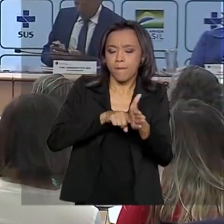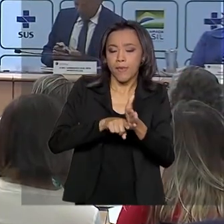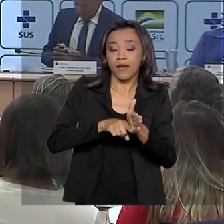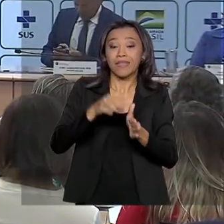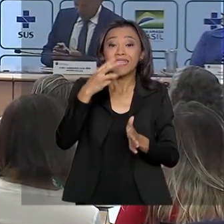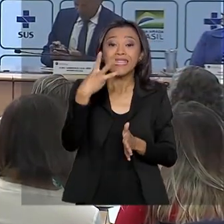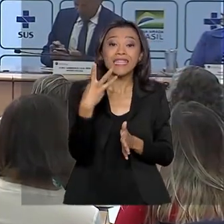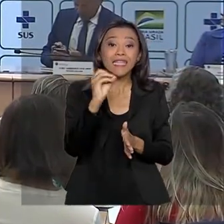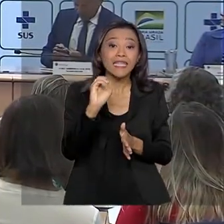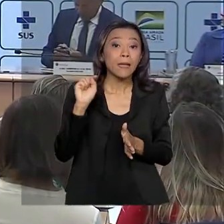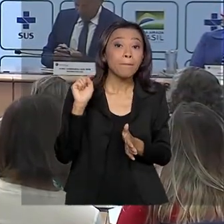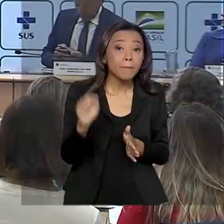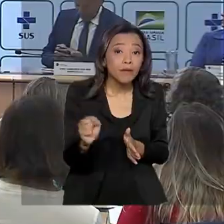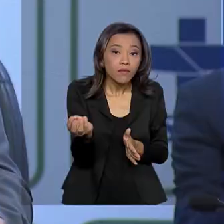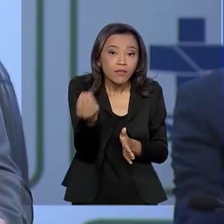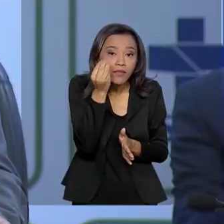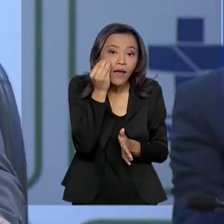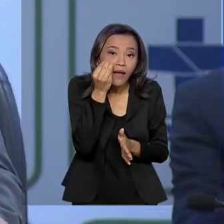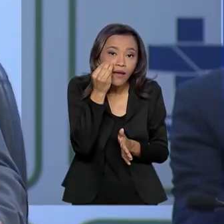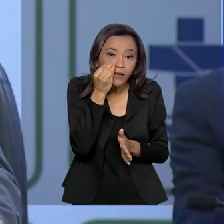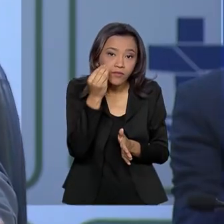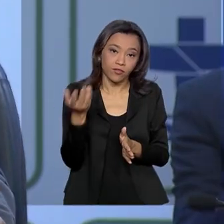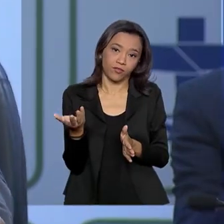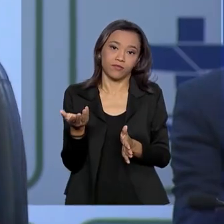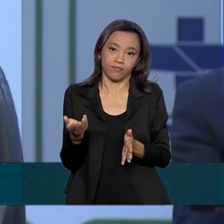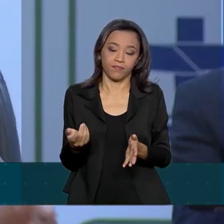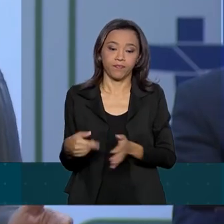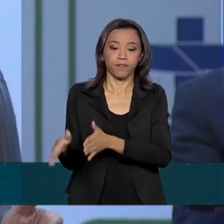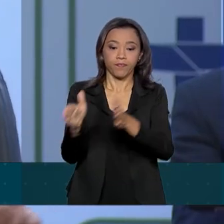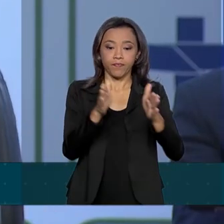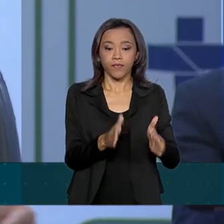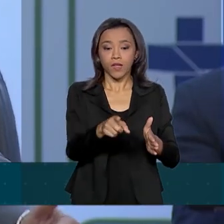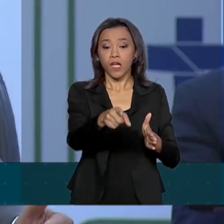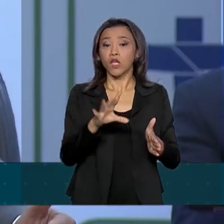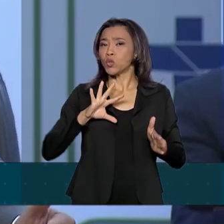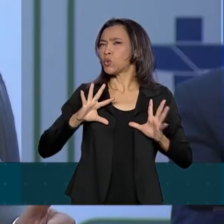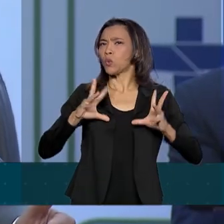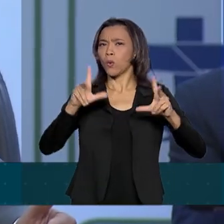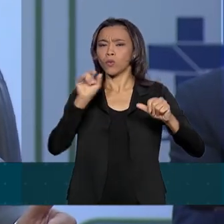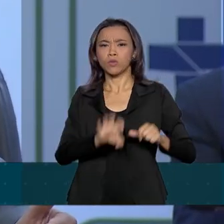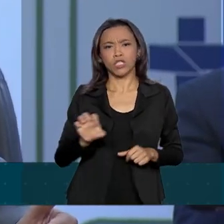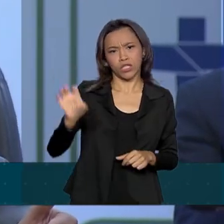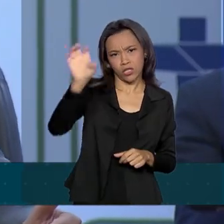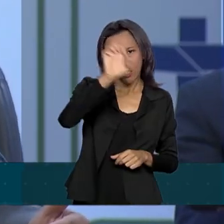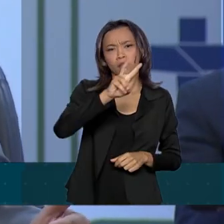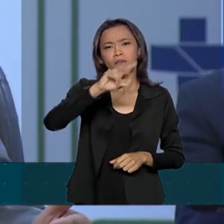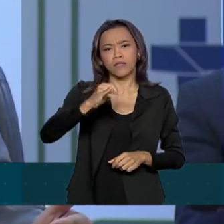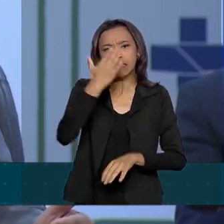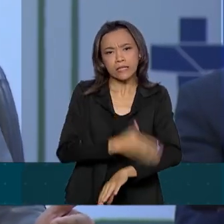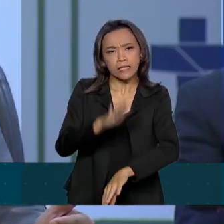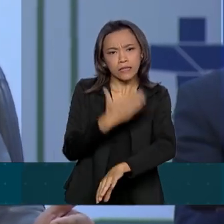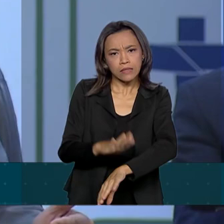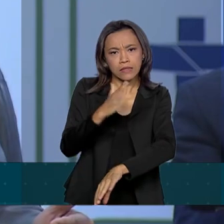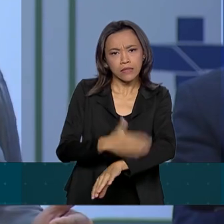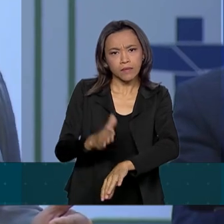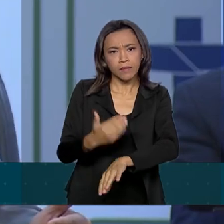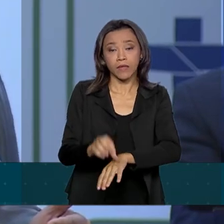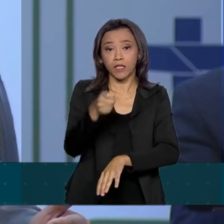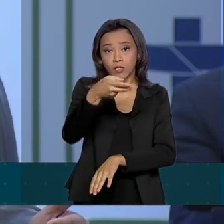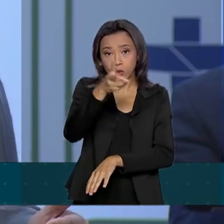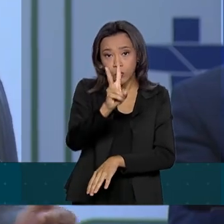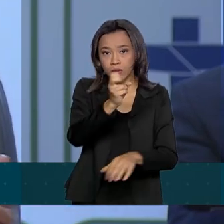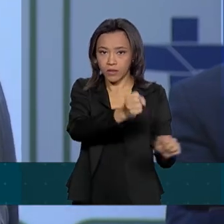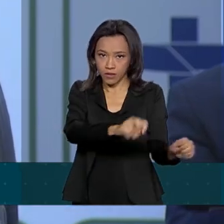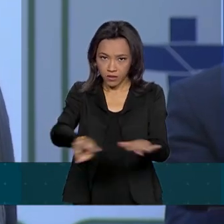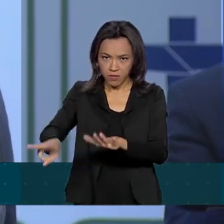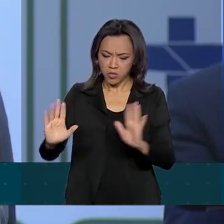mil testes específicos. Todos os estados serão capacitados nas próximas duas semanas. E dentro de 20 dias,